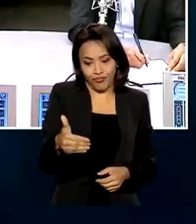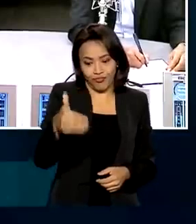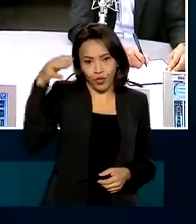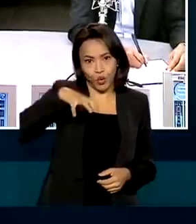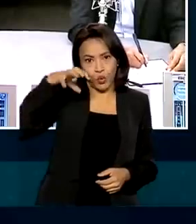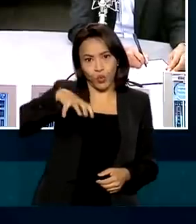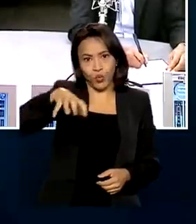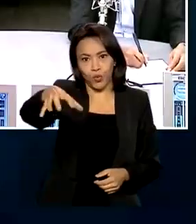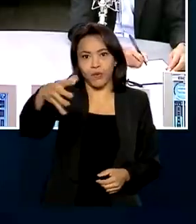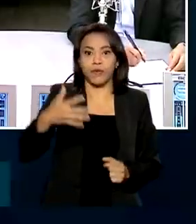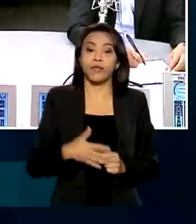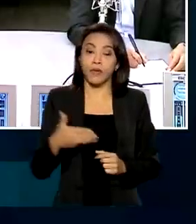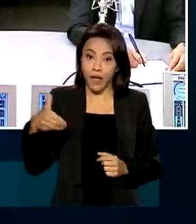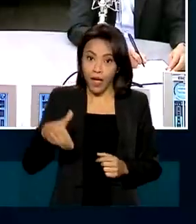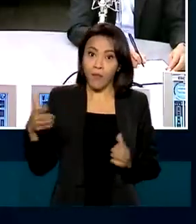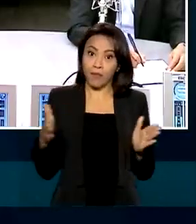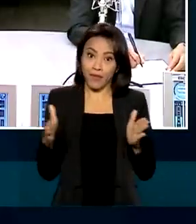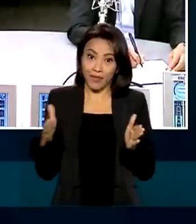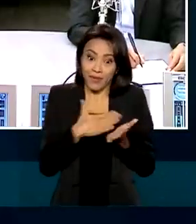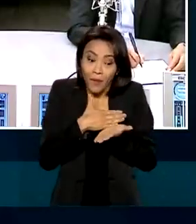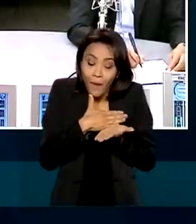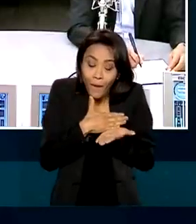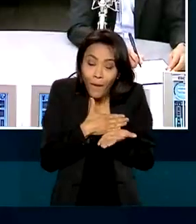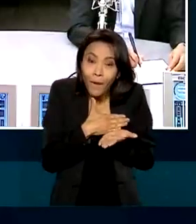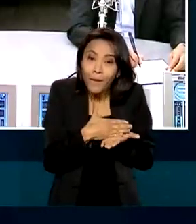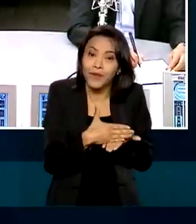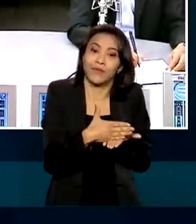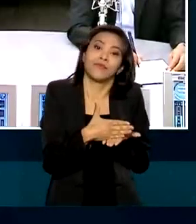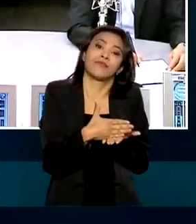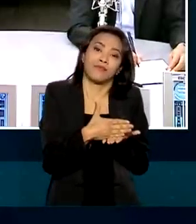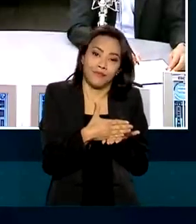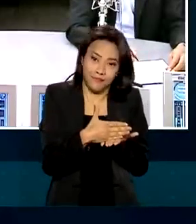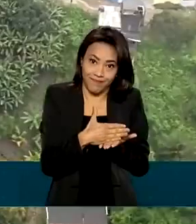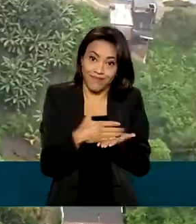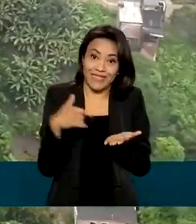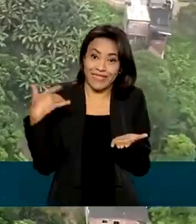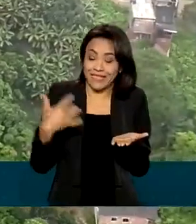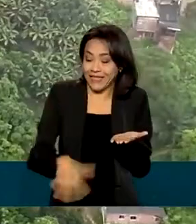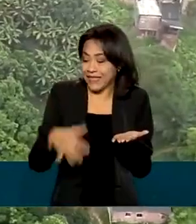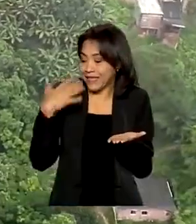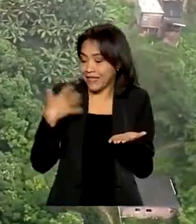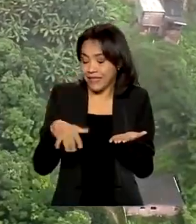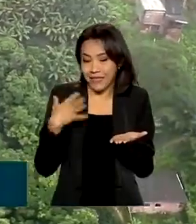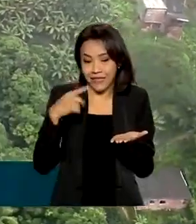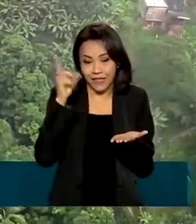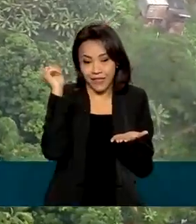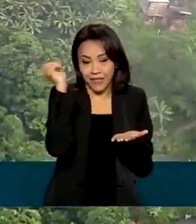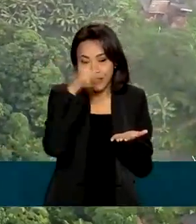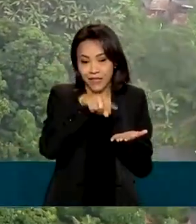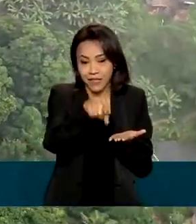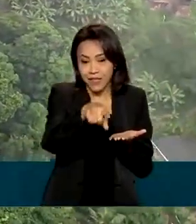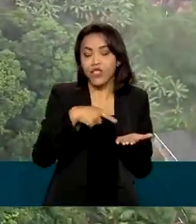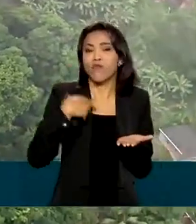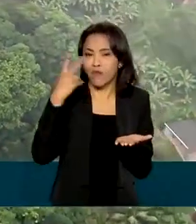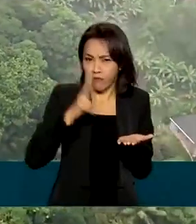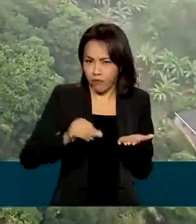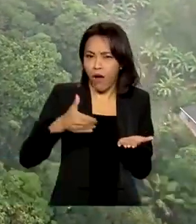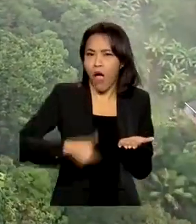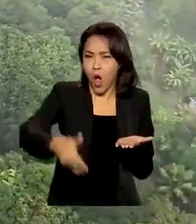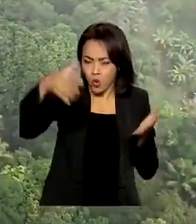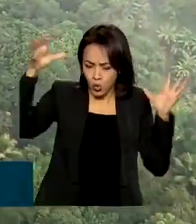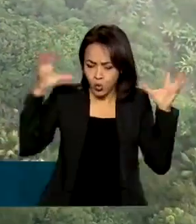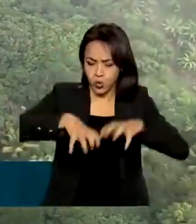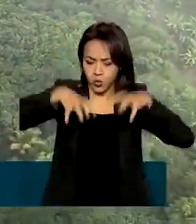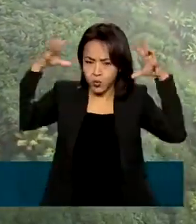Então, é um período que está começando agora, é um período crítico. Muita chuva ainda pode cair na